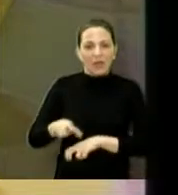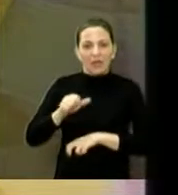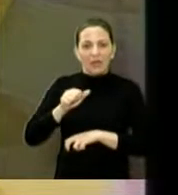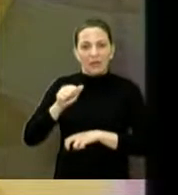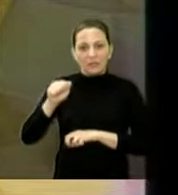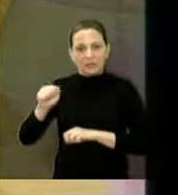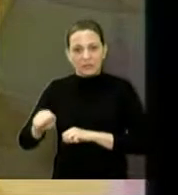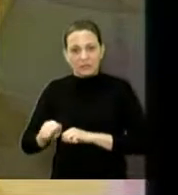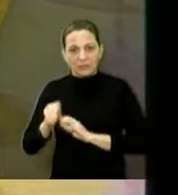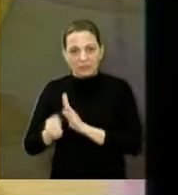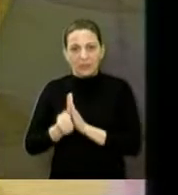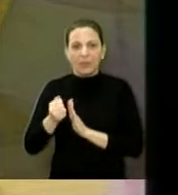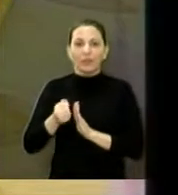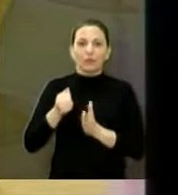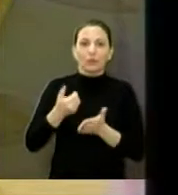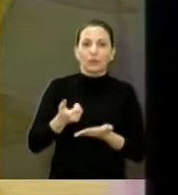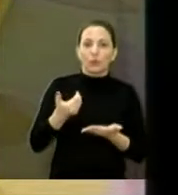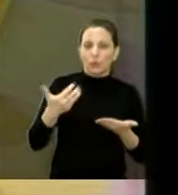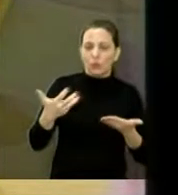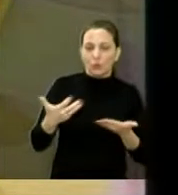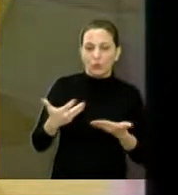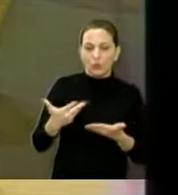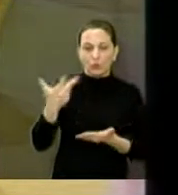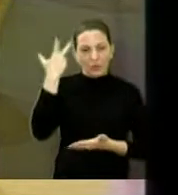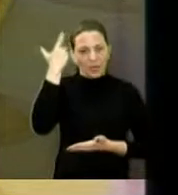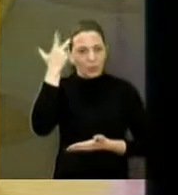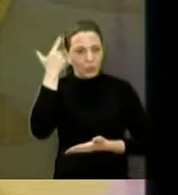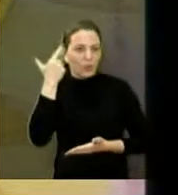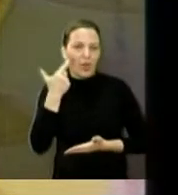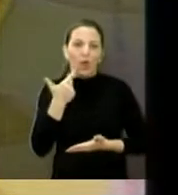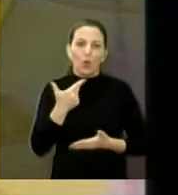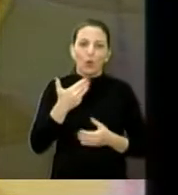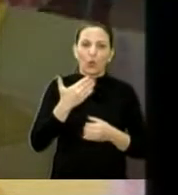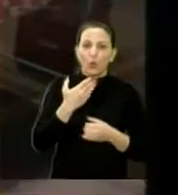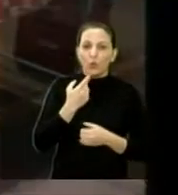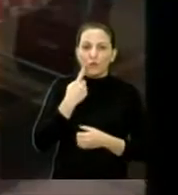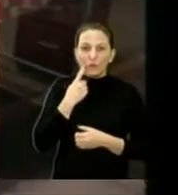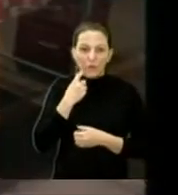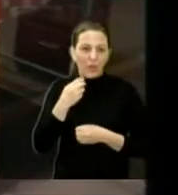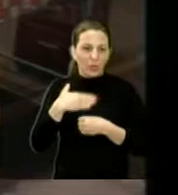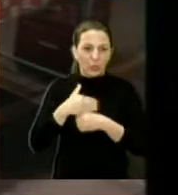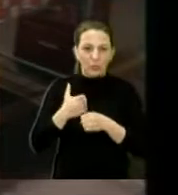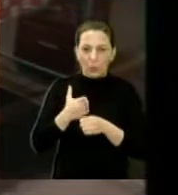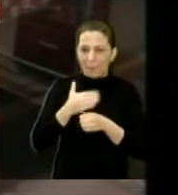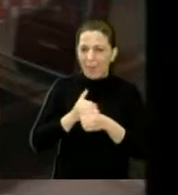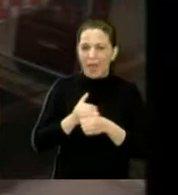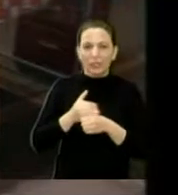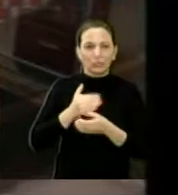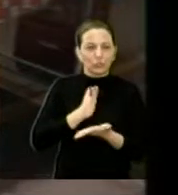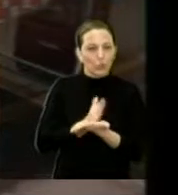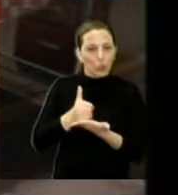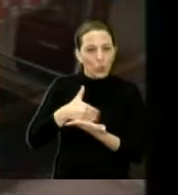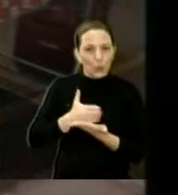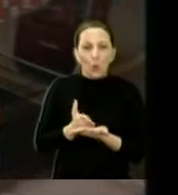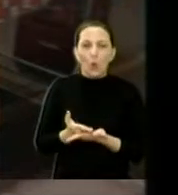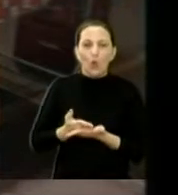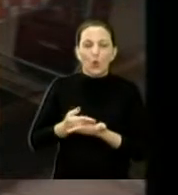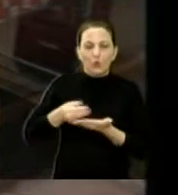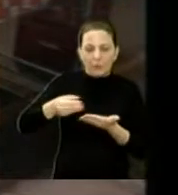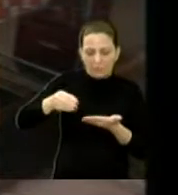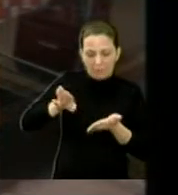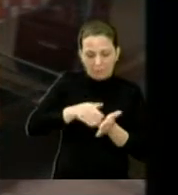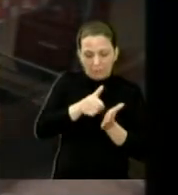do campo sem agrotóxico, como tomate seco, ricota, massas, pães, bolos, geleias, verduras.